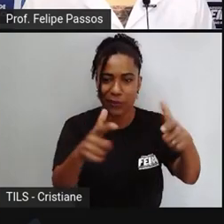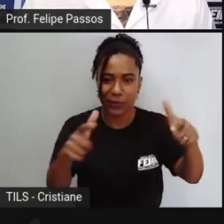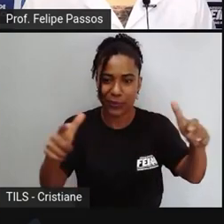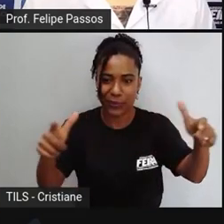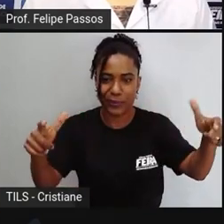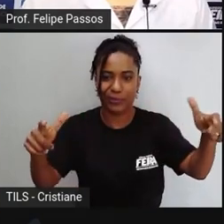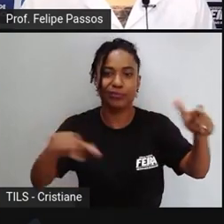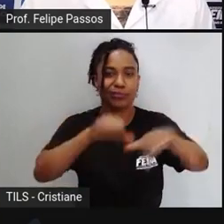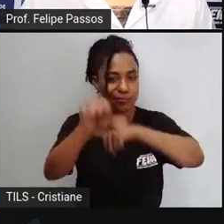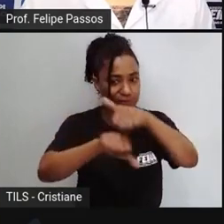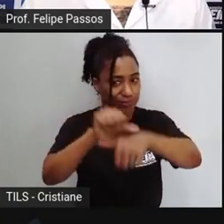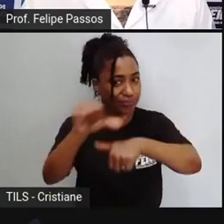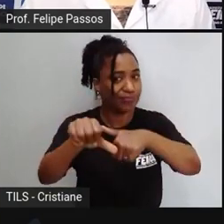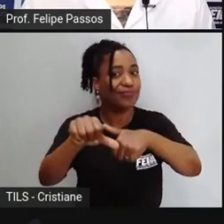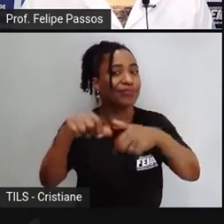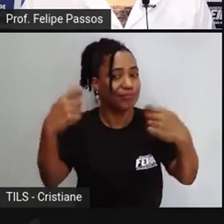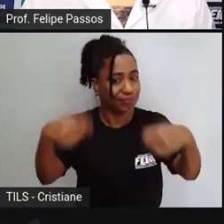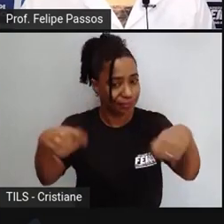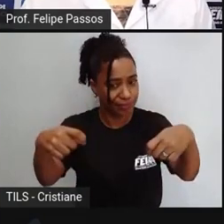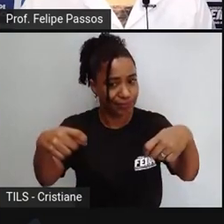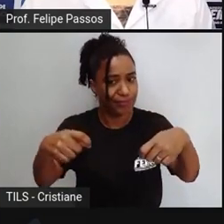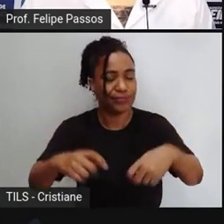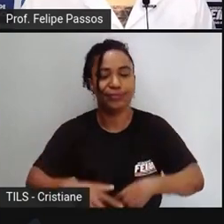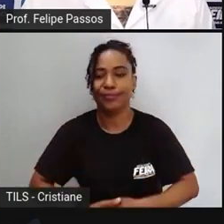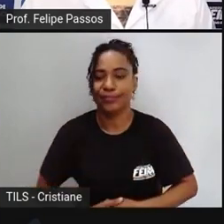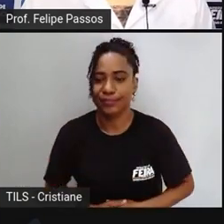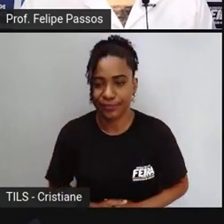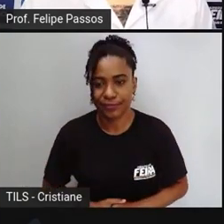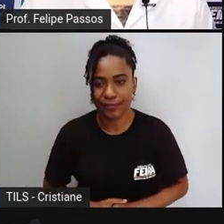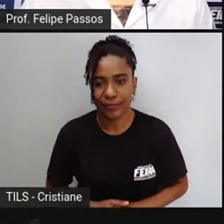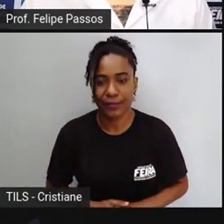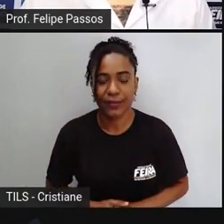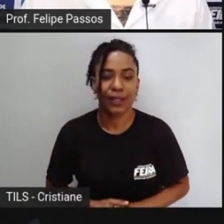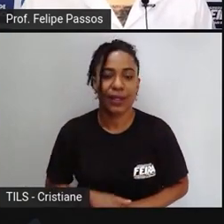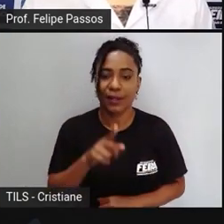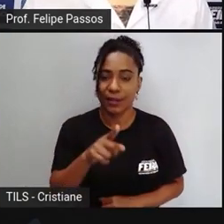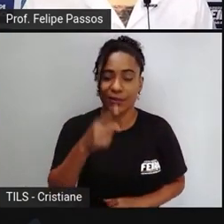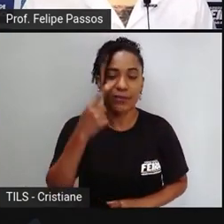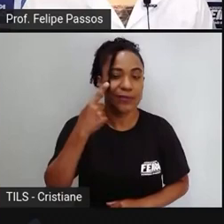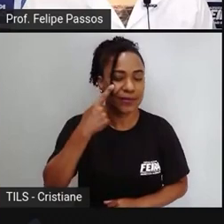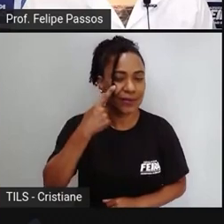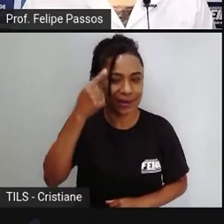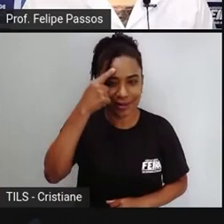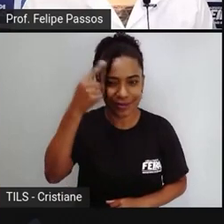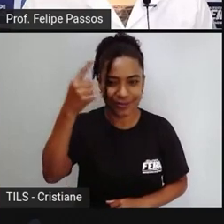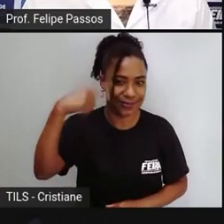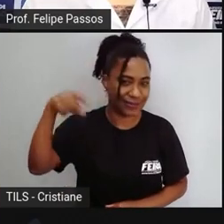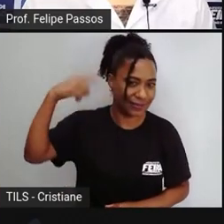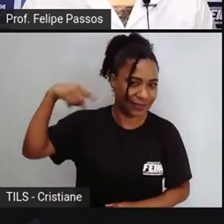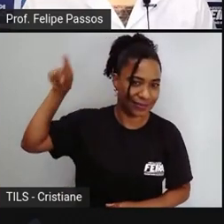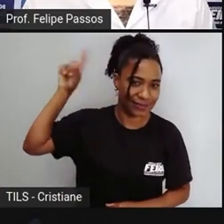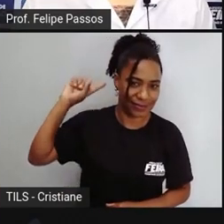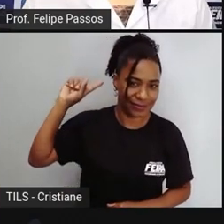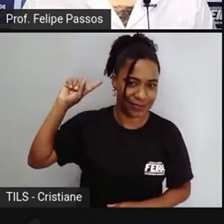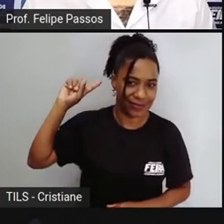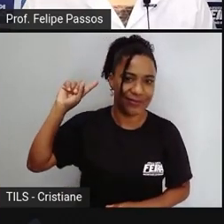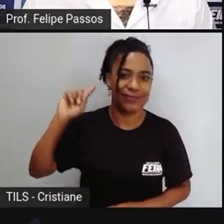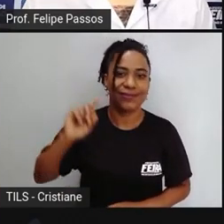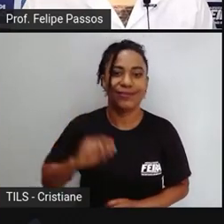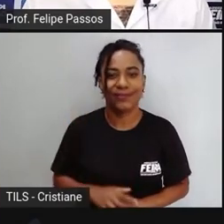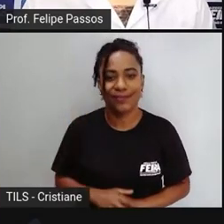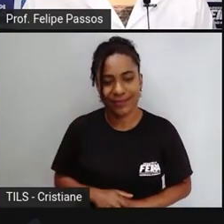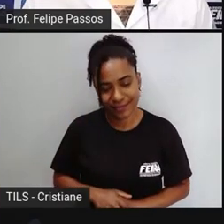então eu começaria lá atrás nosso nome